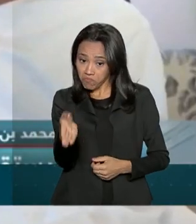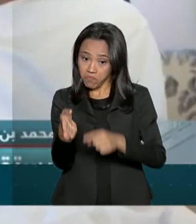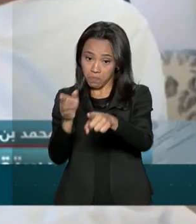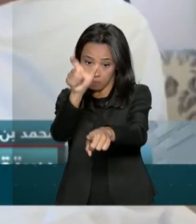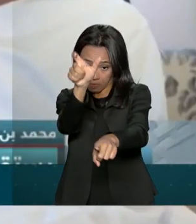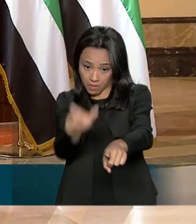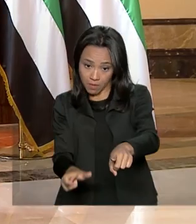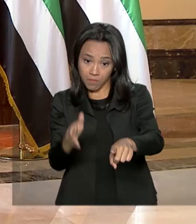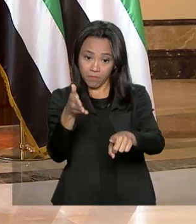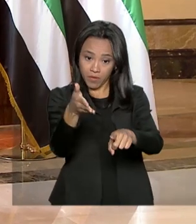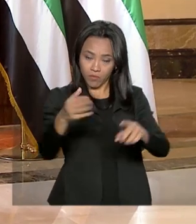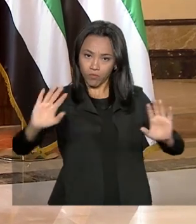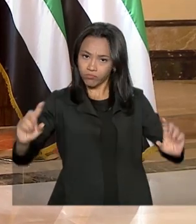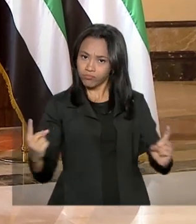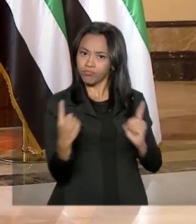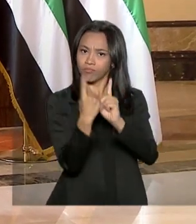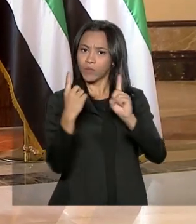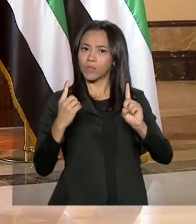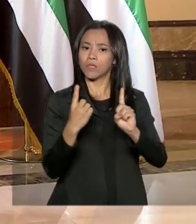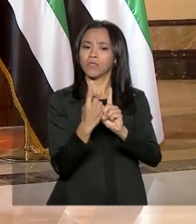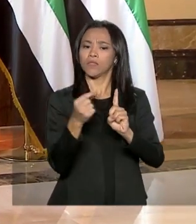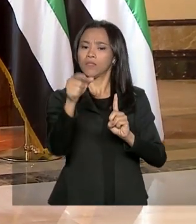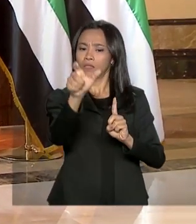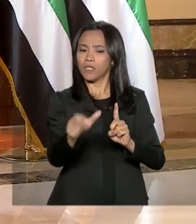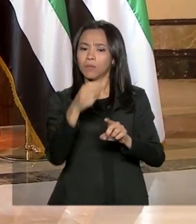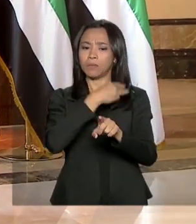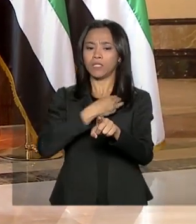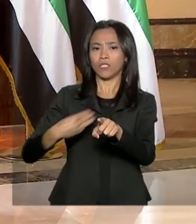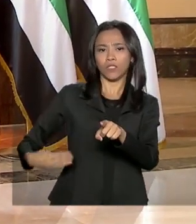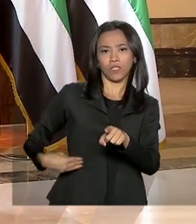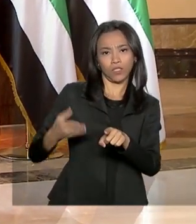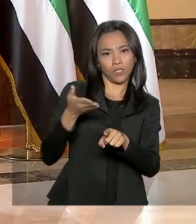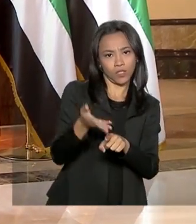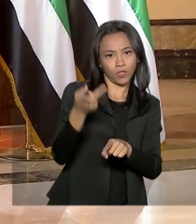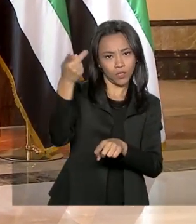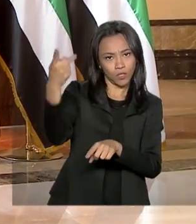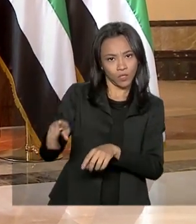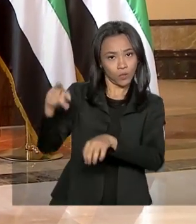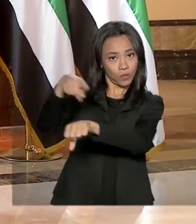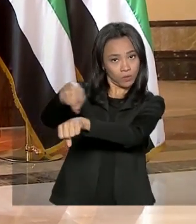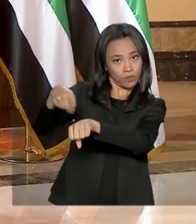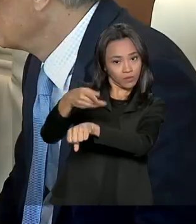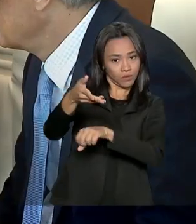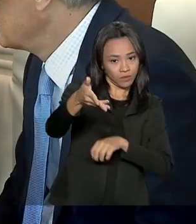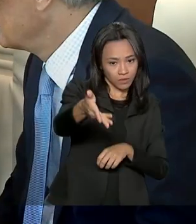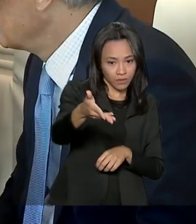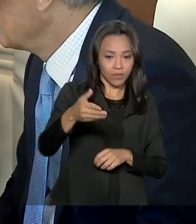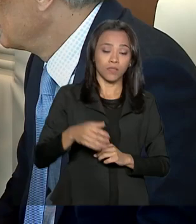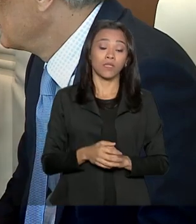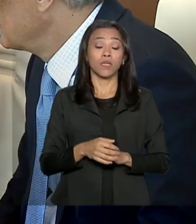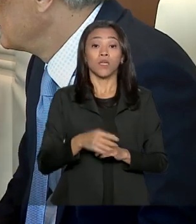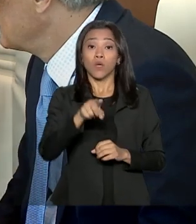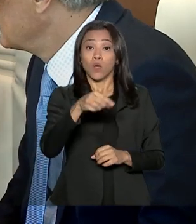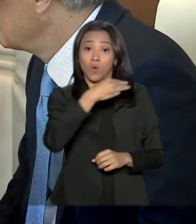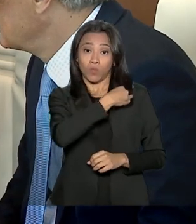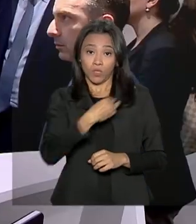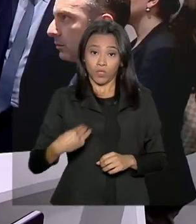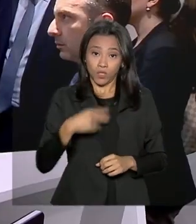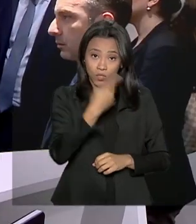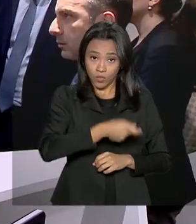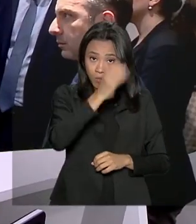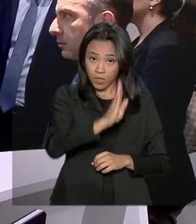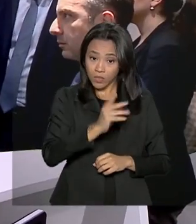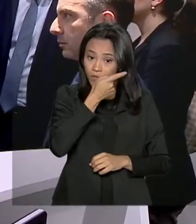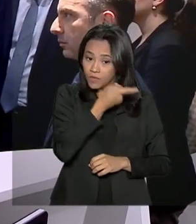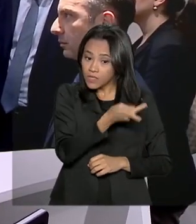príncipe herdeiro e também pelo ministro de Estado do país, Zaki Amar no Seber. O ministro Marcos Pontes